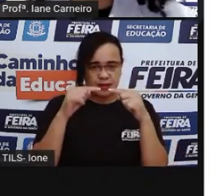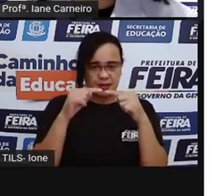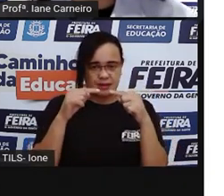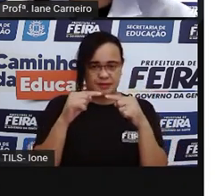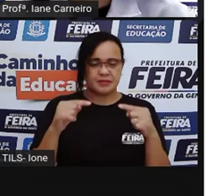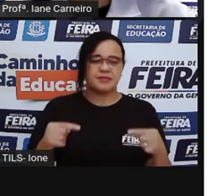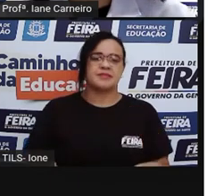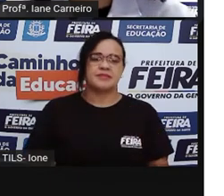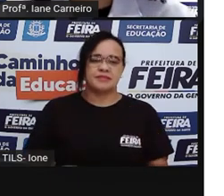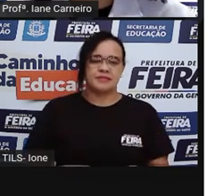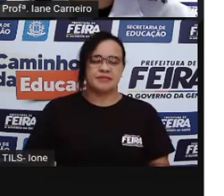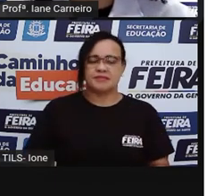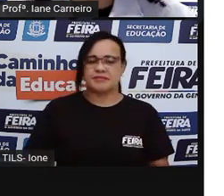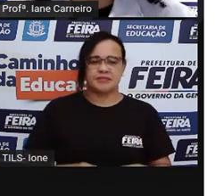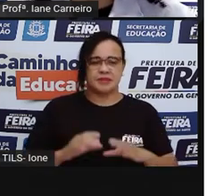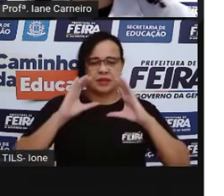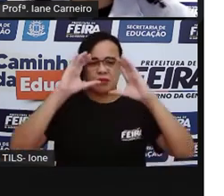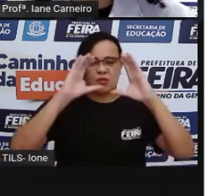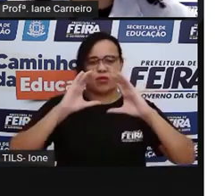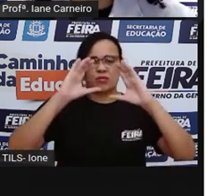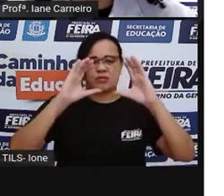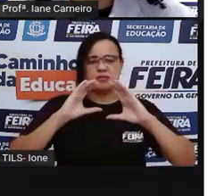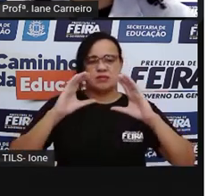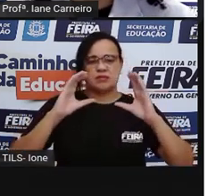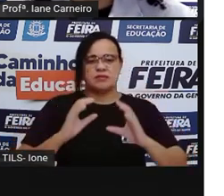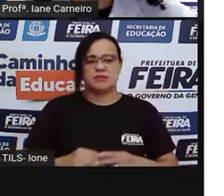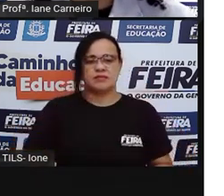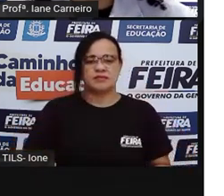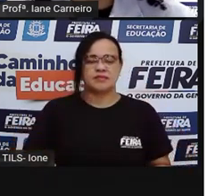Ó lá. Não é bicicleta. Vamos ver essa aqui, ó.